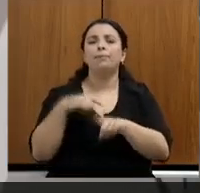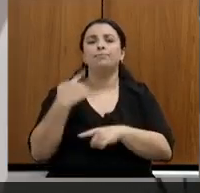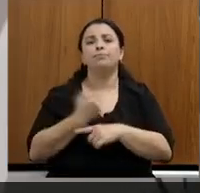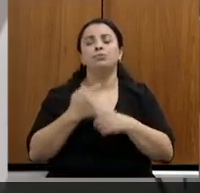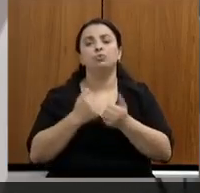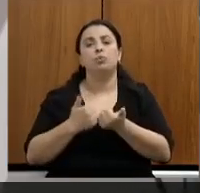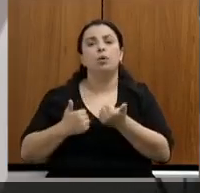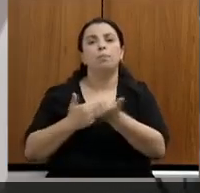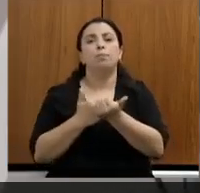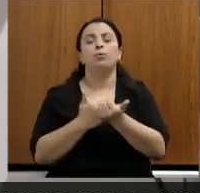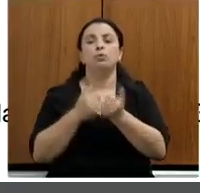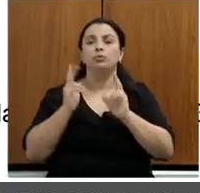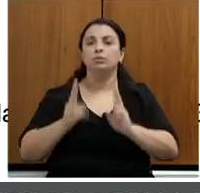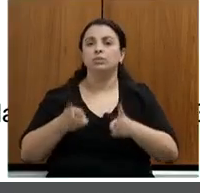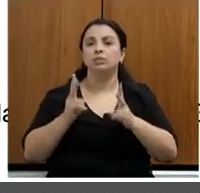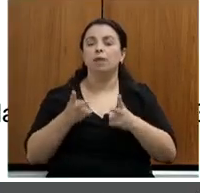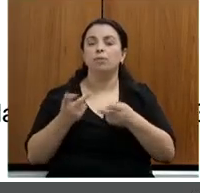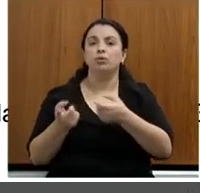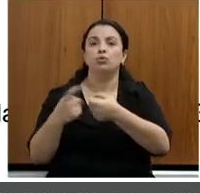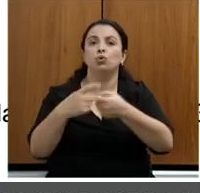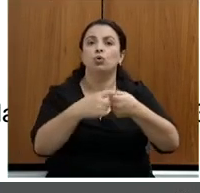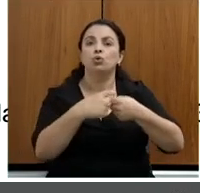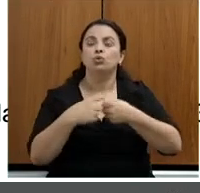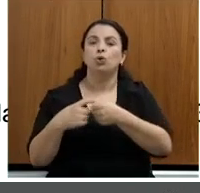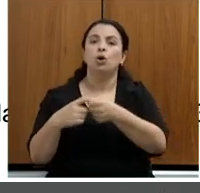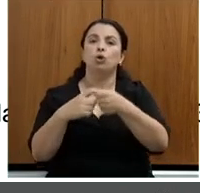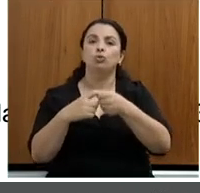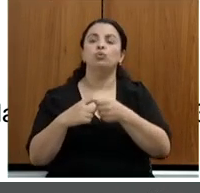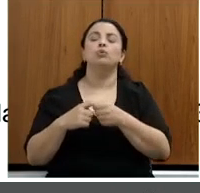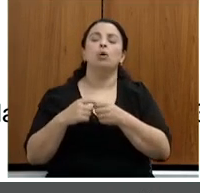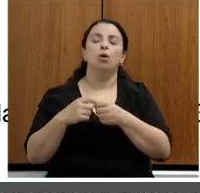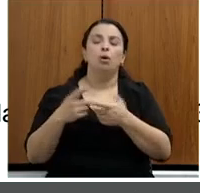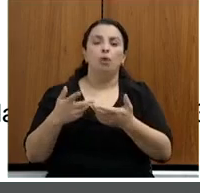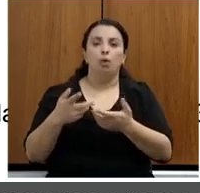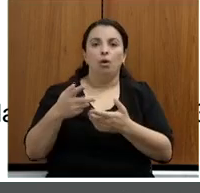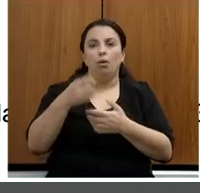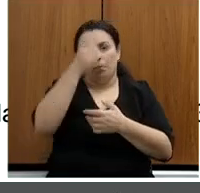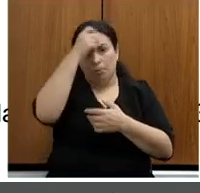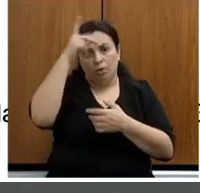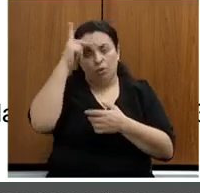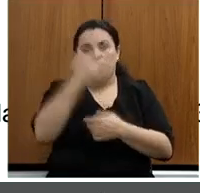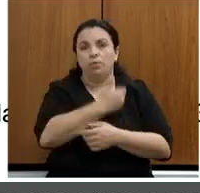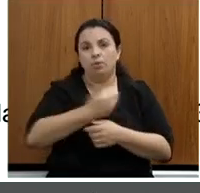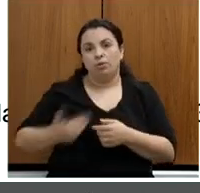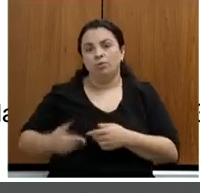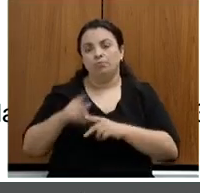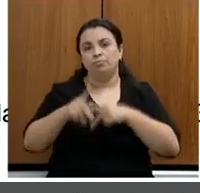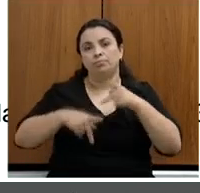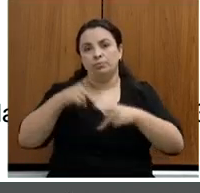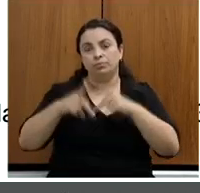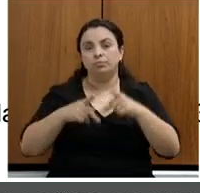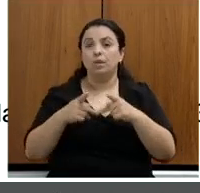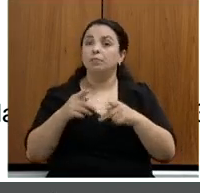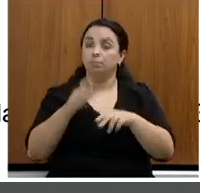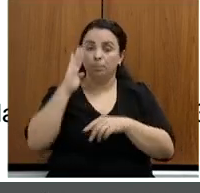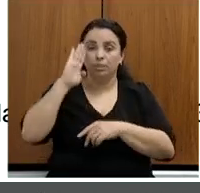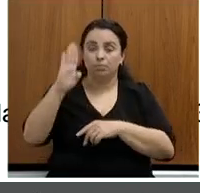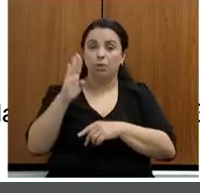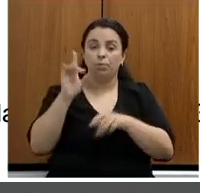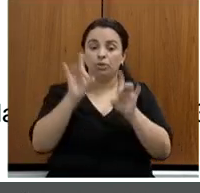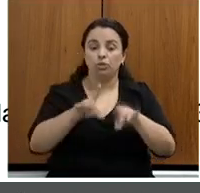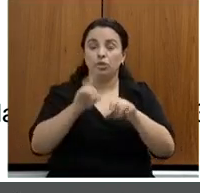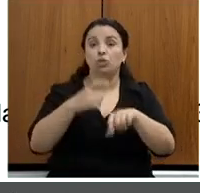constante aos consórcios públicos intermunicipais, especialmente na área de resíduos sólidos, o que propiciou uma